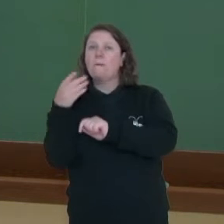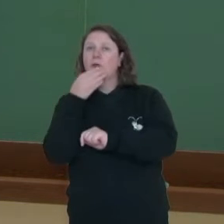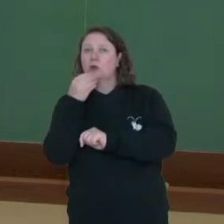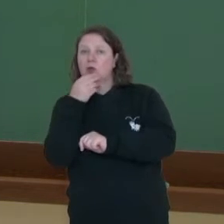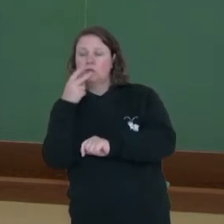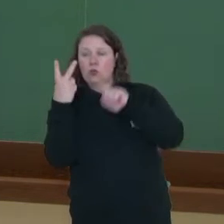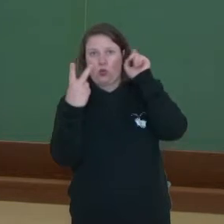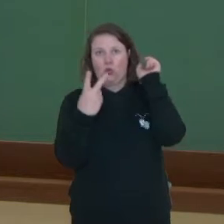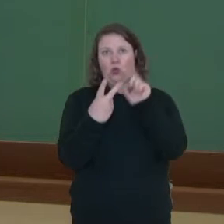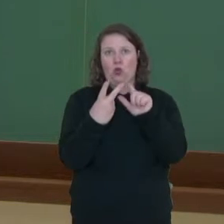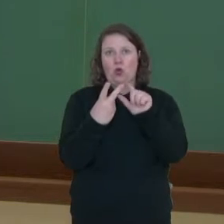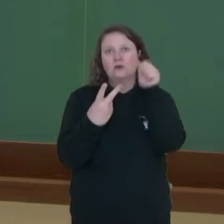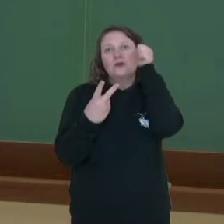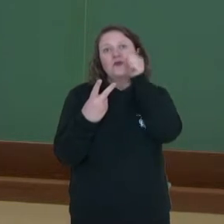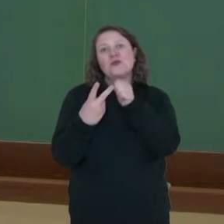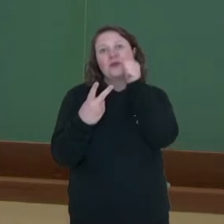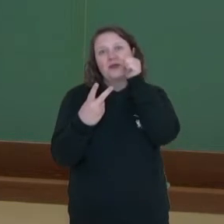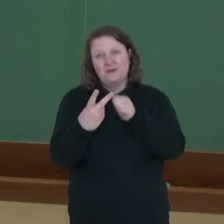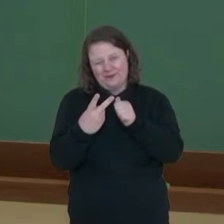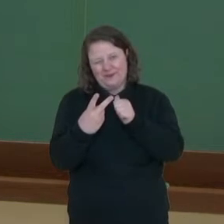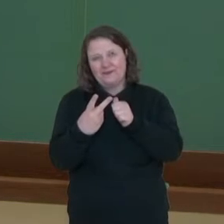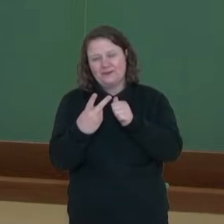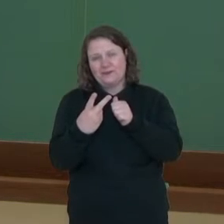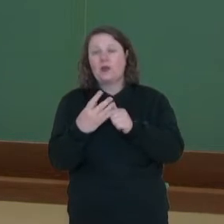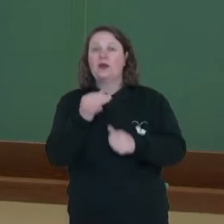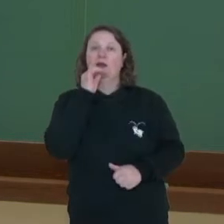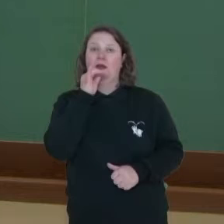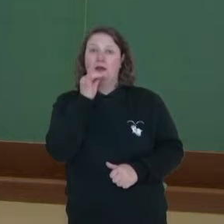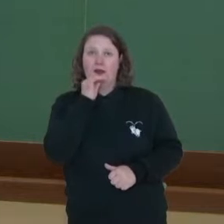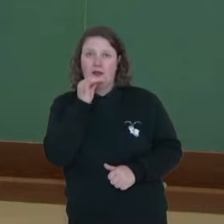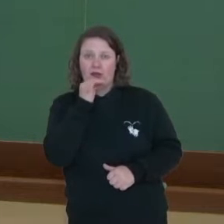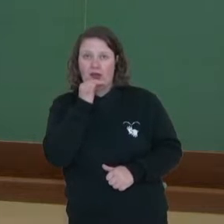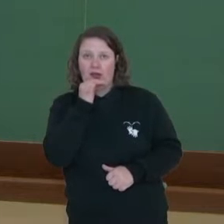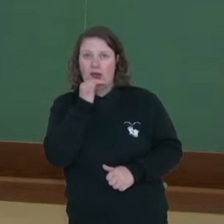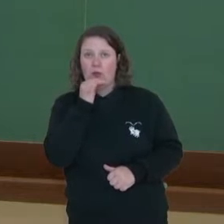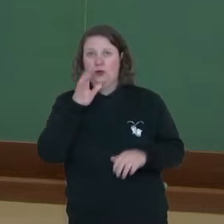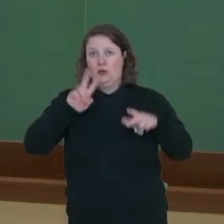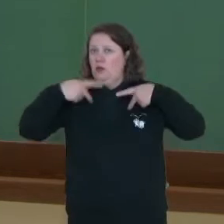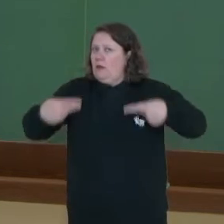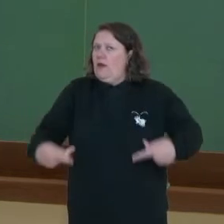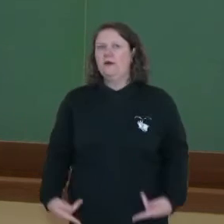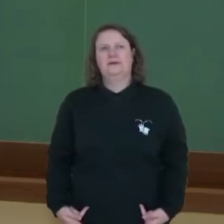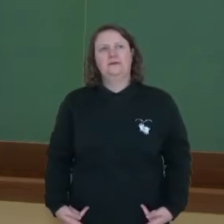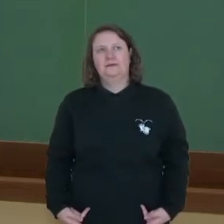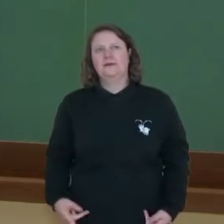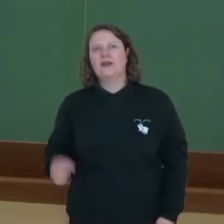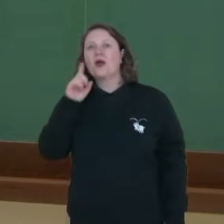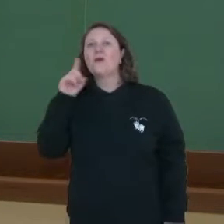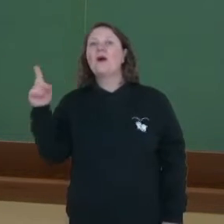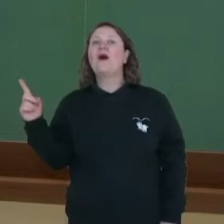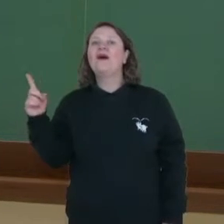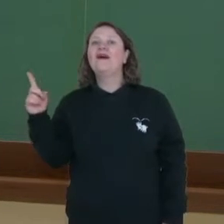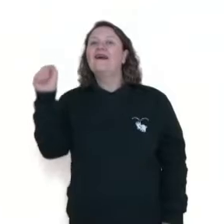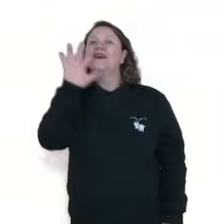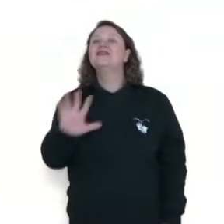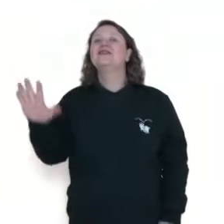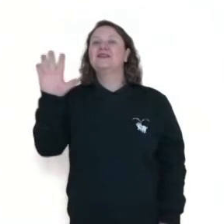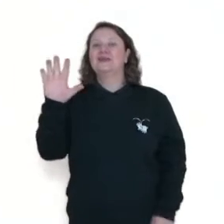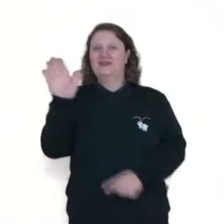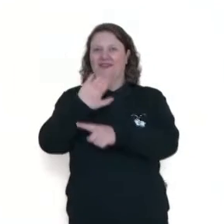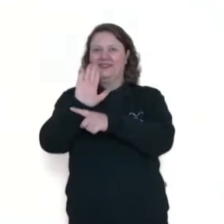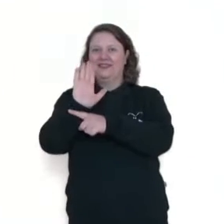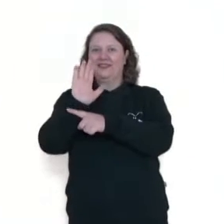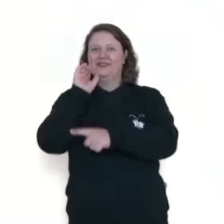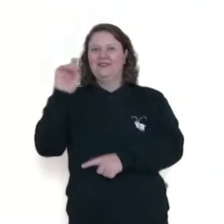e outro que produz gametas femininos. Um exemplo é o nosso caso nos seres humanos. Observem nessa segunda imagem que eu tenho